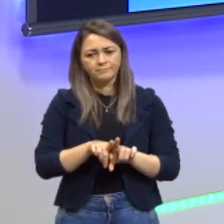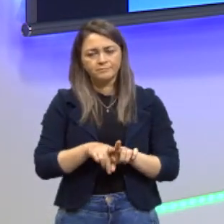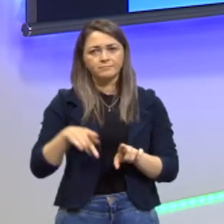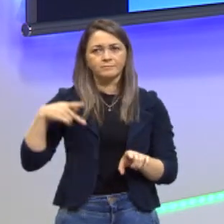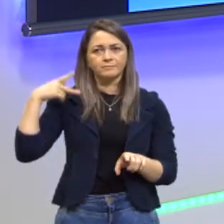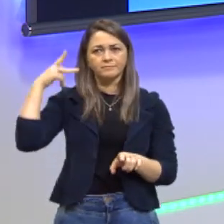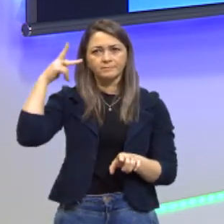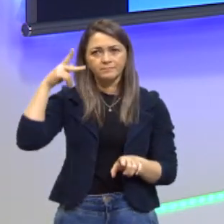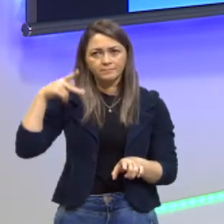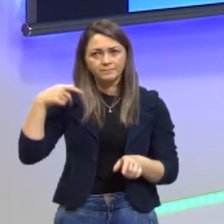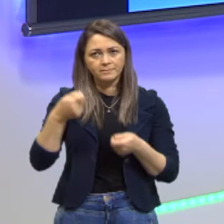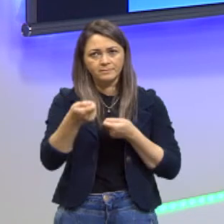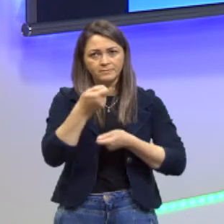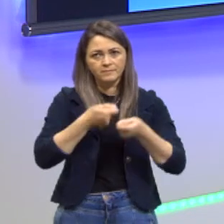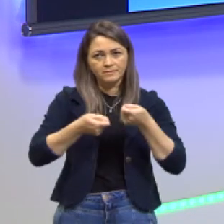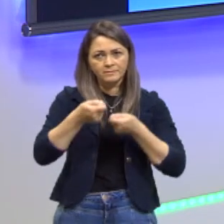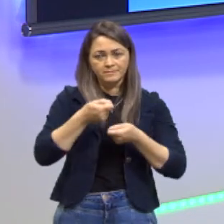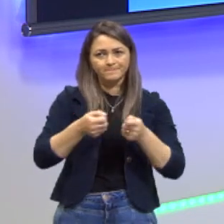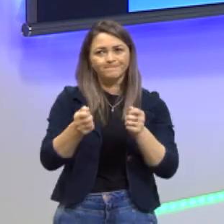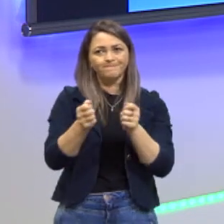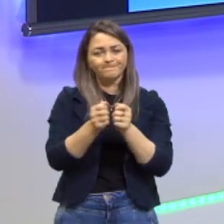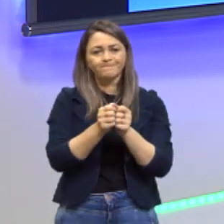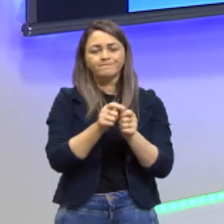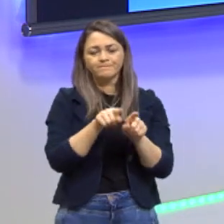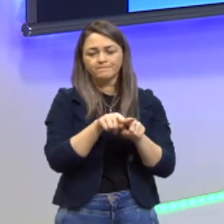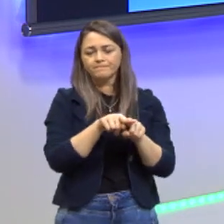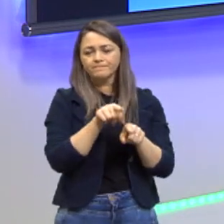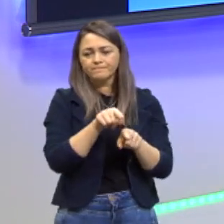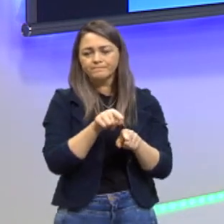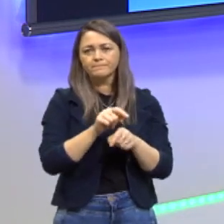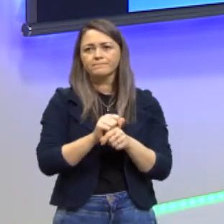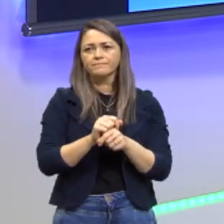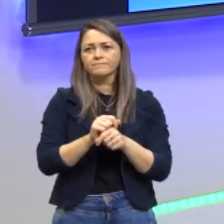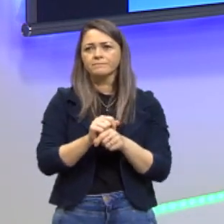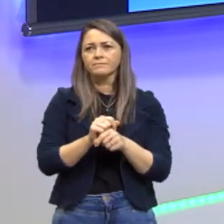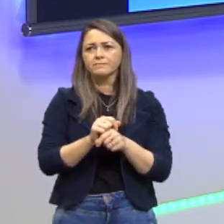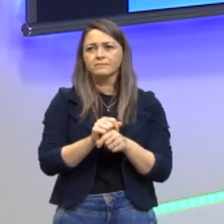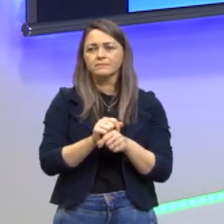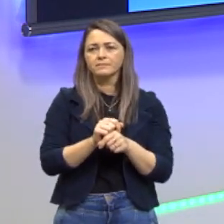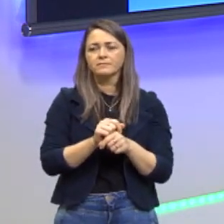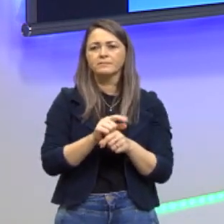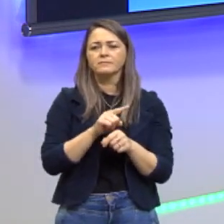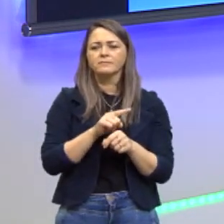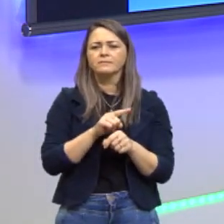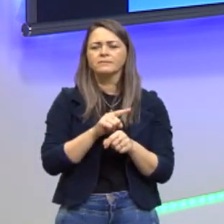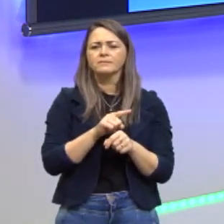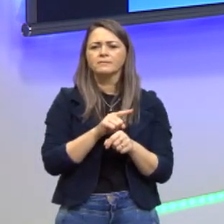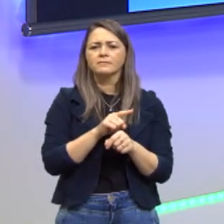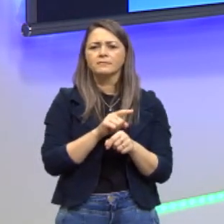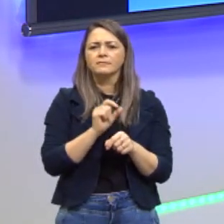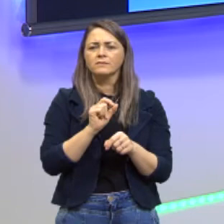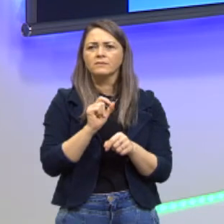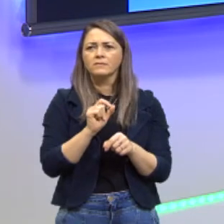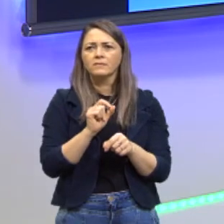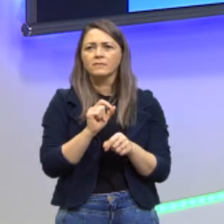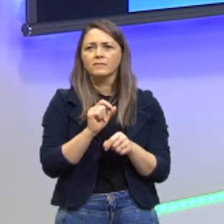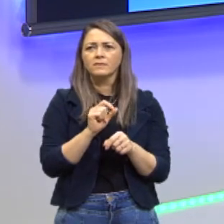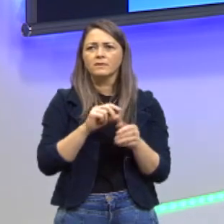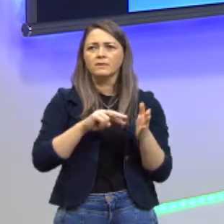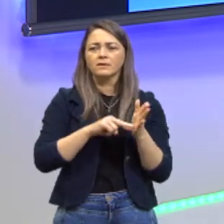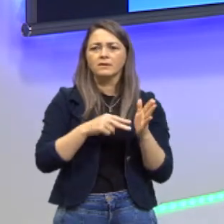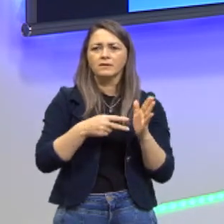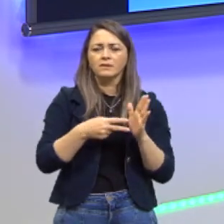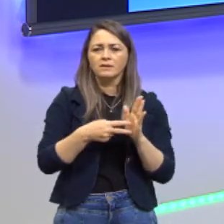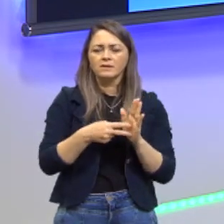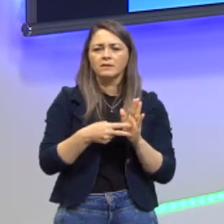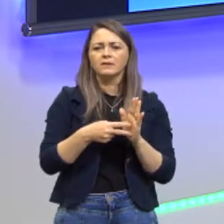políticas, econômicas, com certeza, né? Envolvidas nessa questão. Mas o que afinal é um